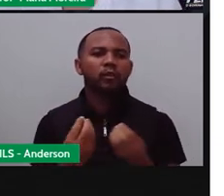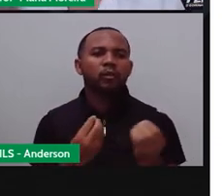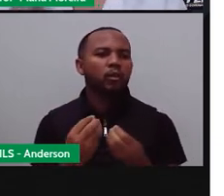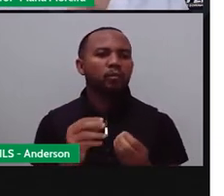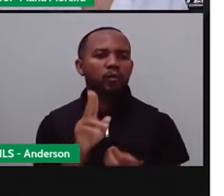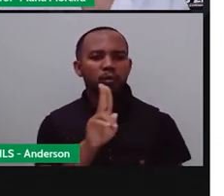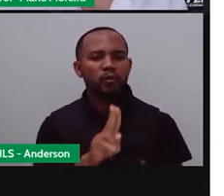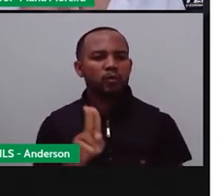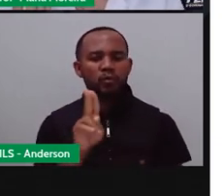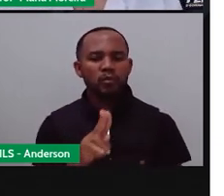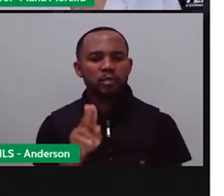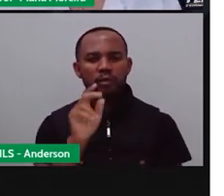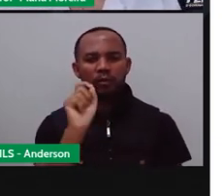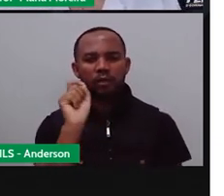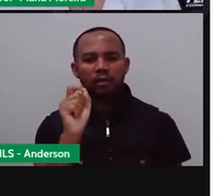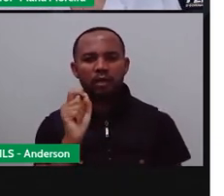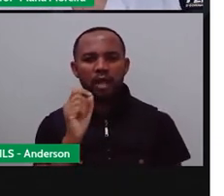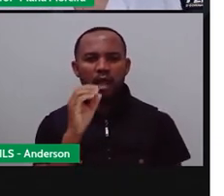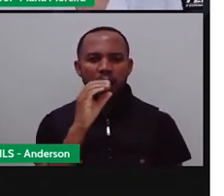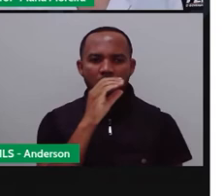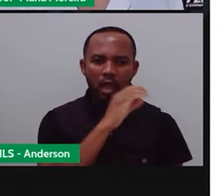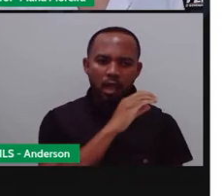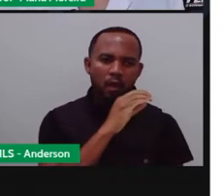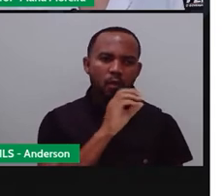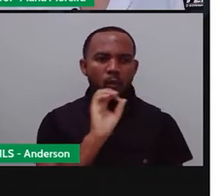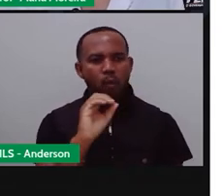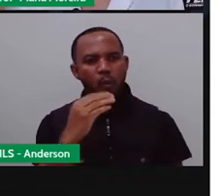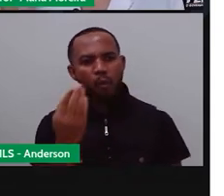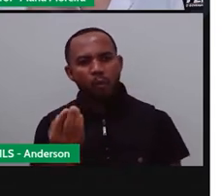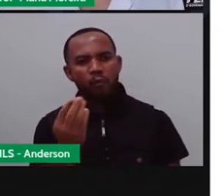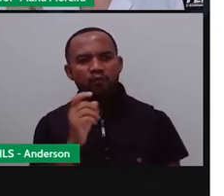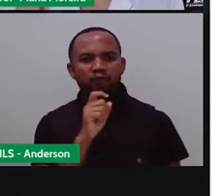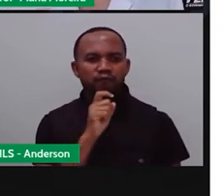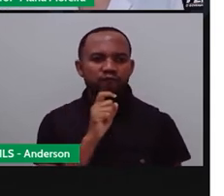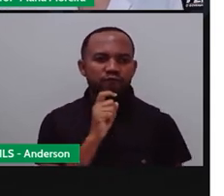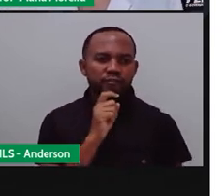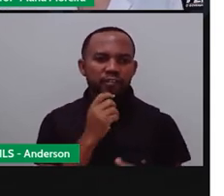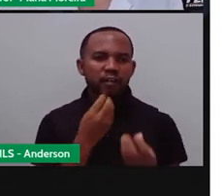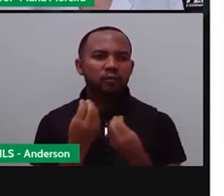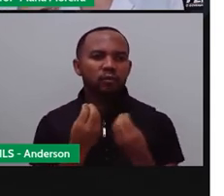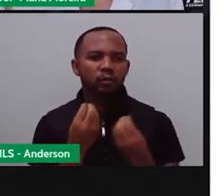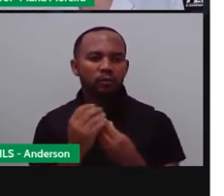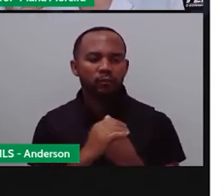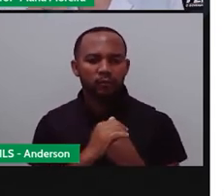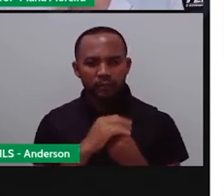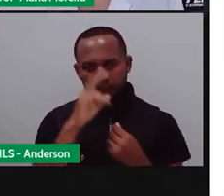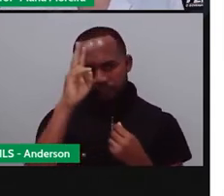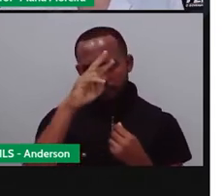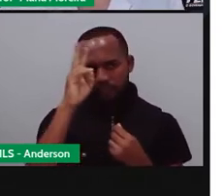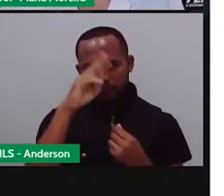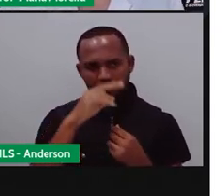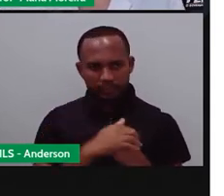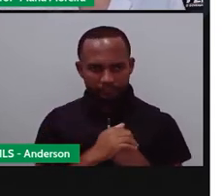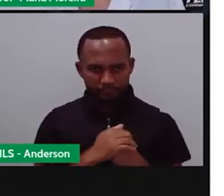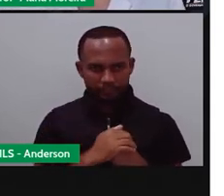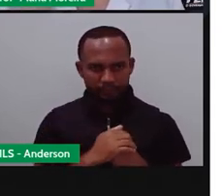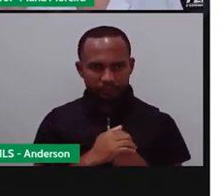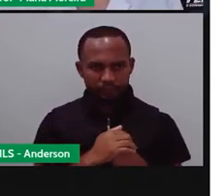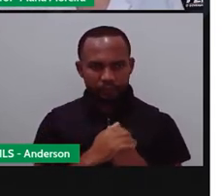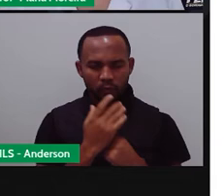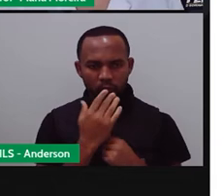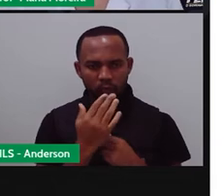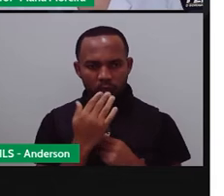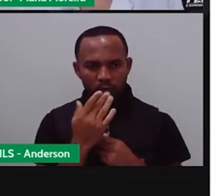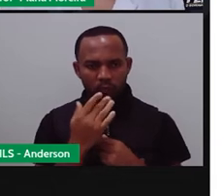neutras, cores quentes, cores frias. Lembra que teve uma aula aqui que a Pró falou sobre branco e sobre preto? O